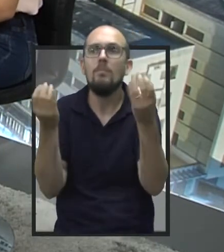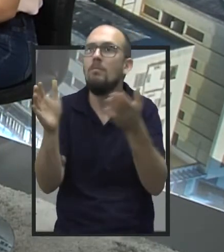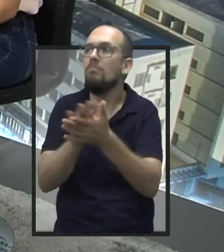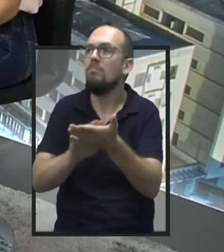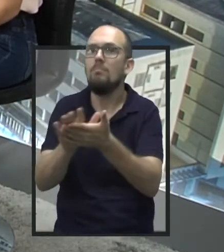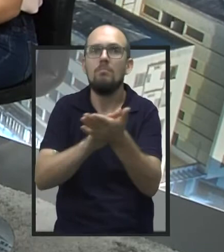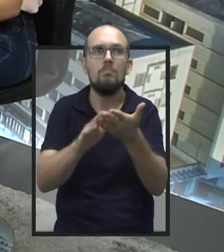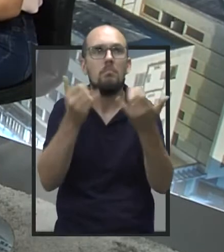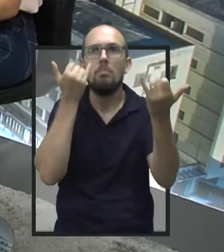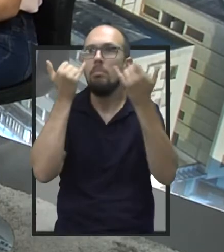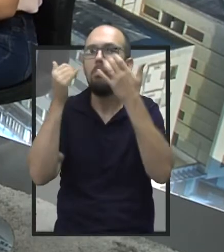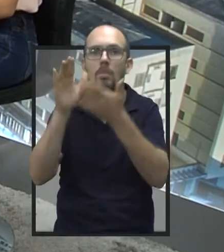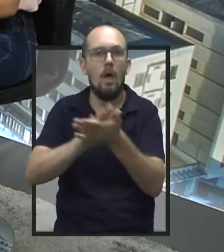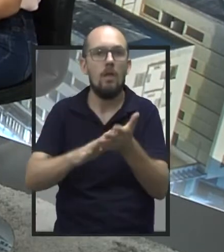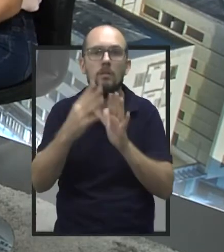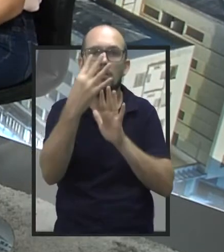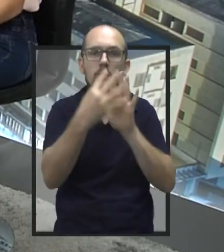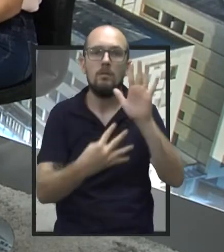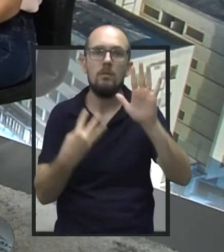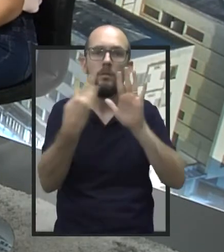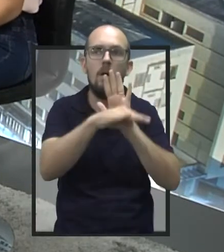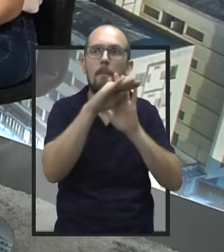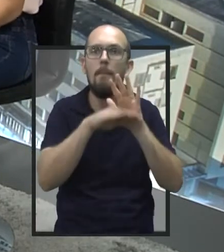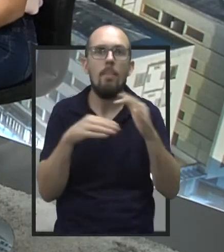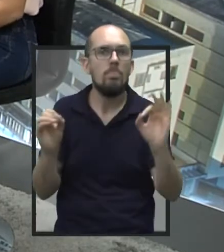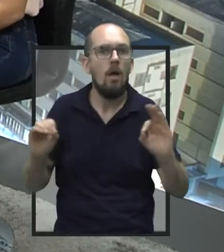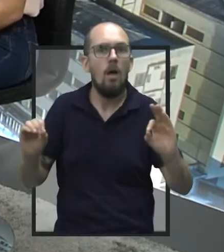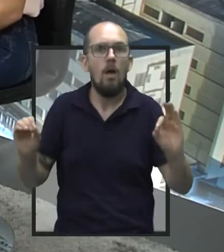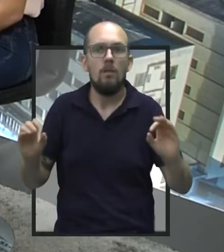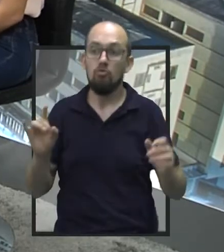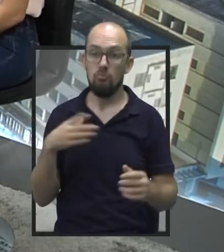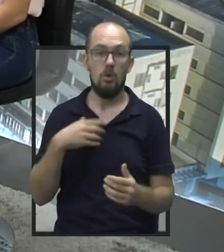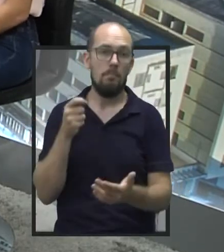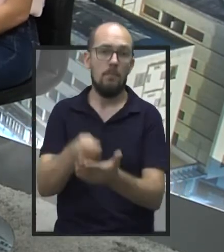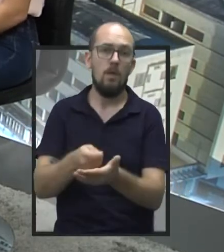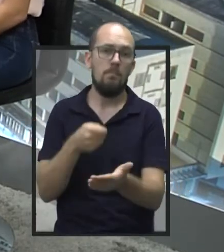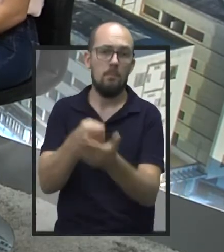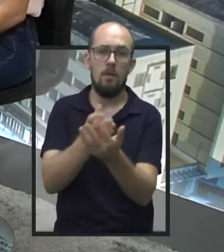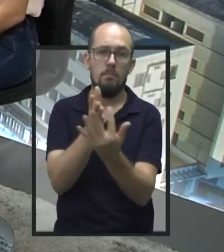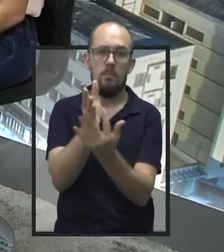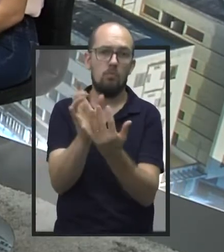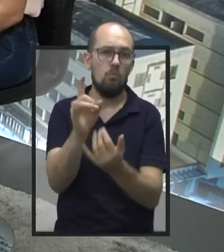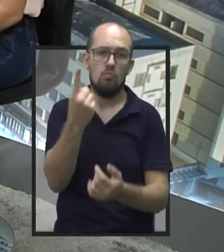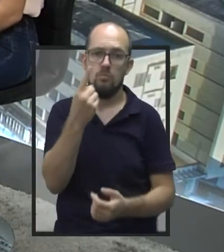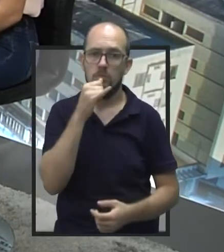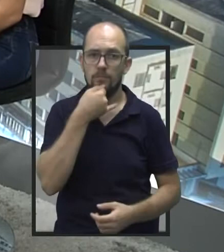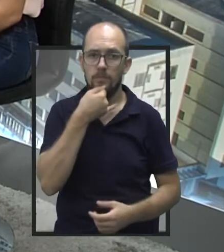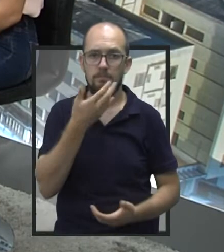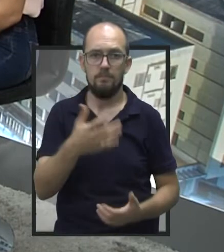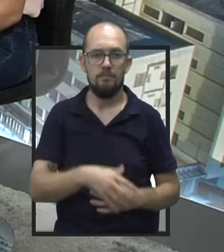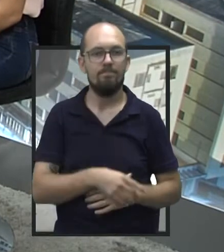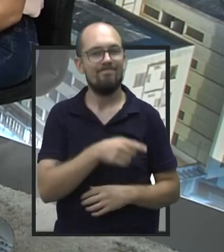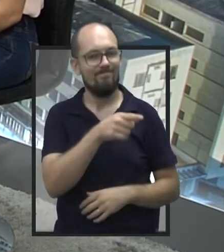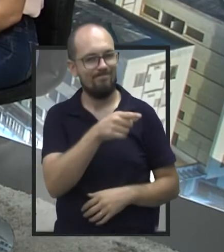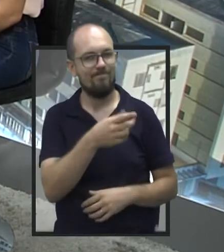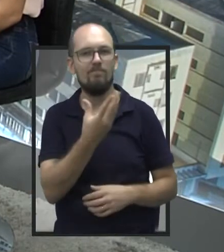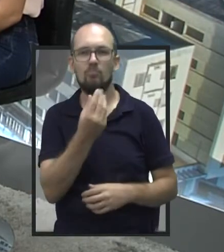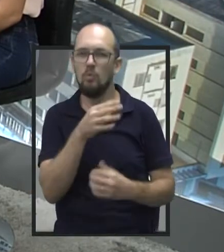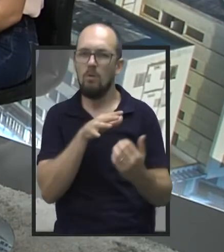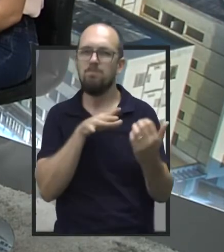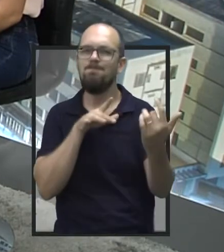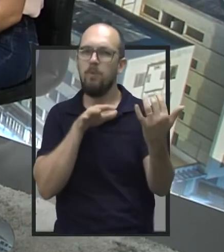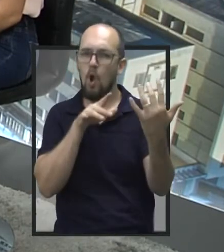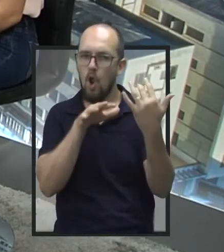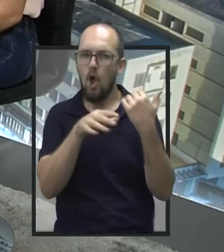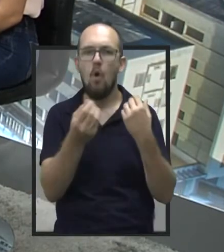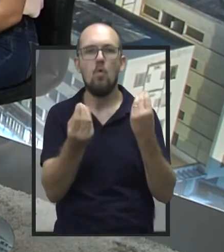não tem data. cronograma. Um cronograma não tem nada, nada. Só tem o pedágio, infelizmente. E essa é uma rodovia muito utilizada,